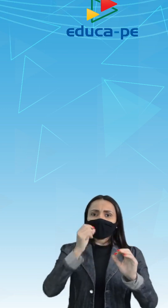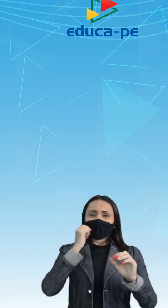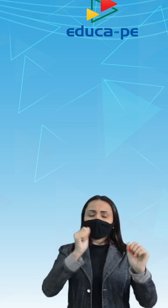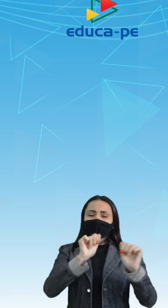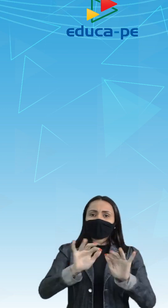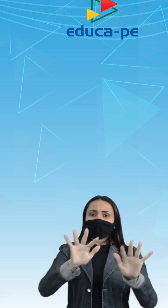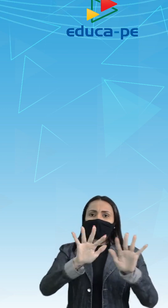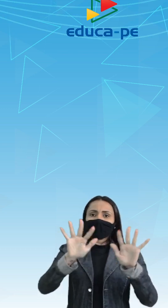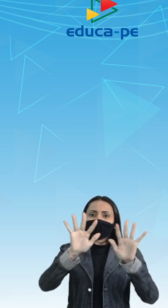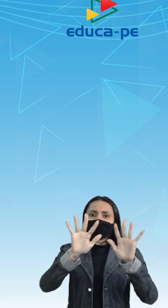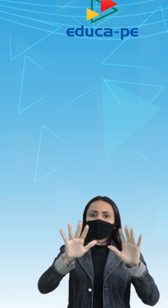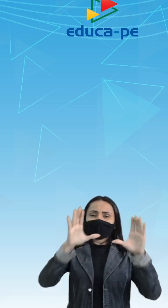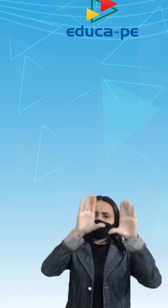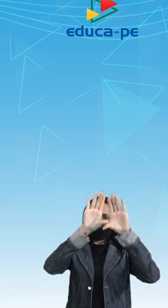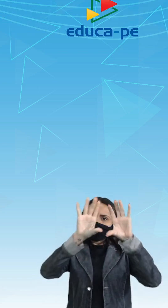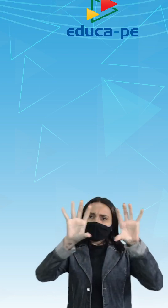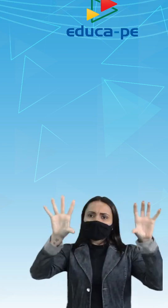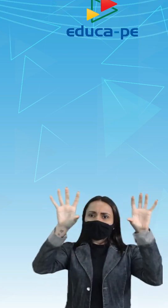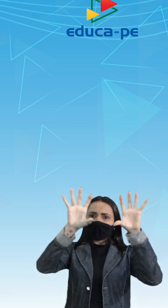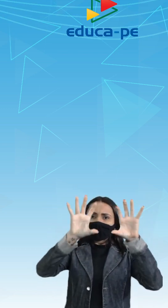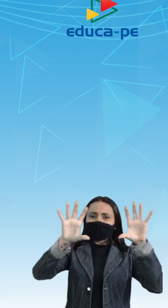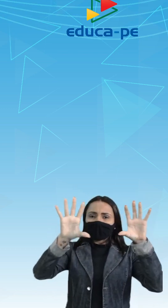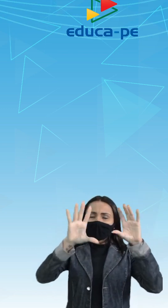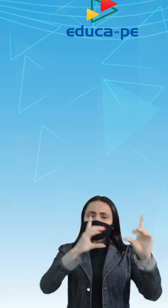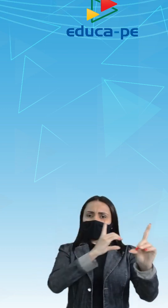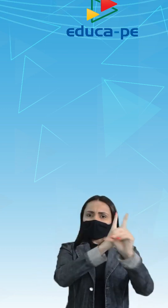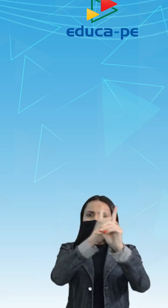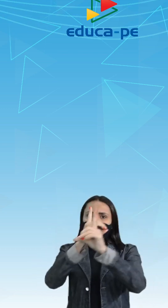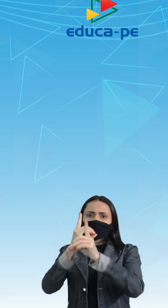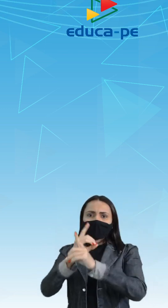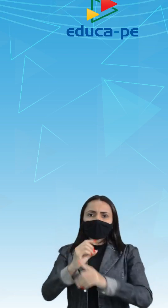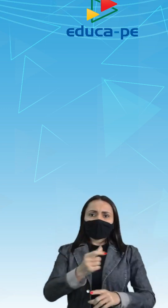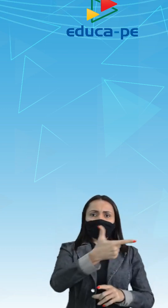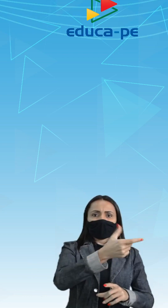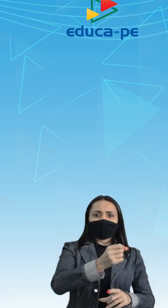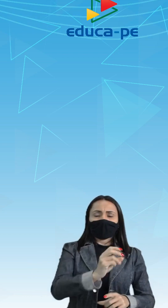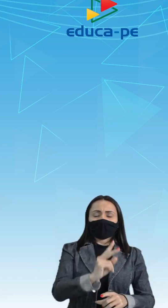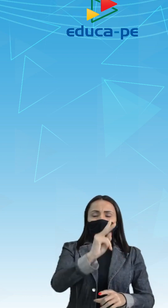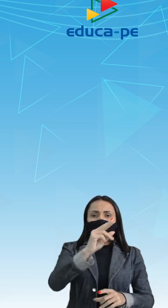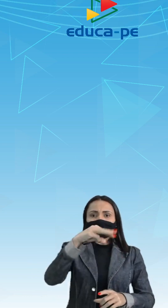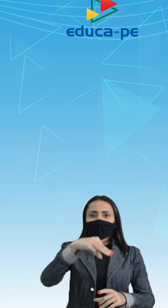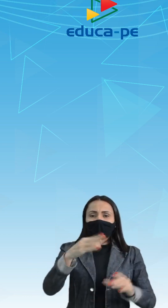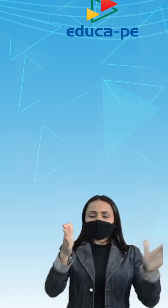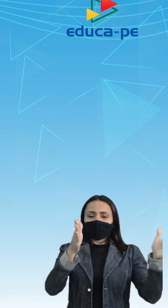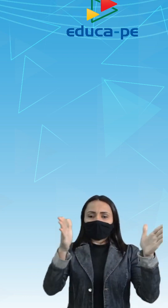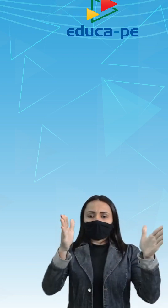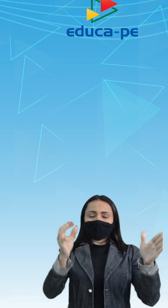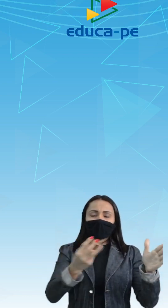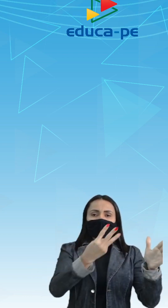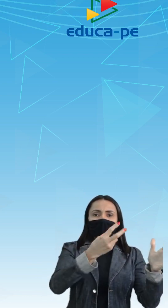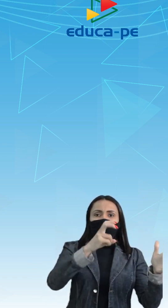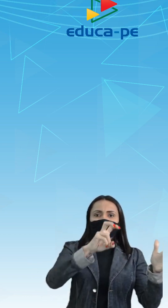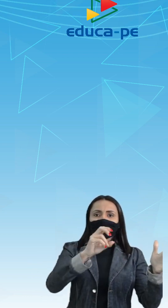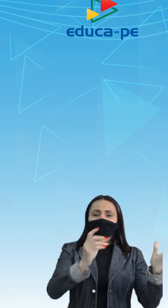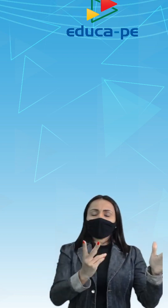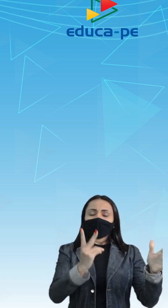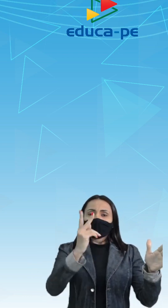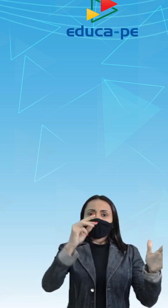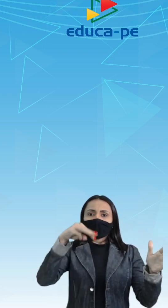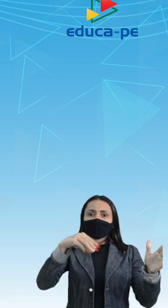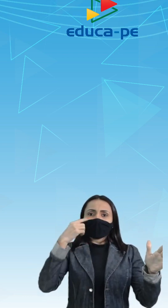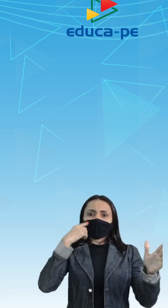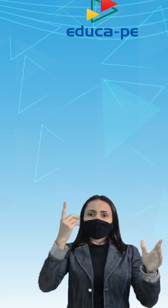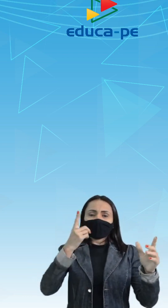atmosféricos que se encontram entre 20 quilômetros e 35 quilômetros de